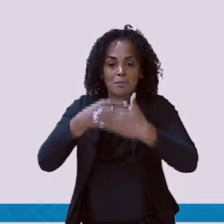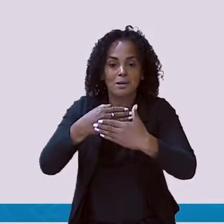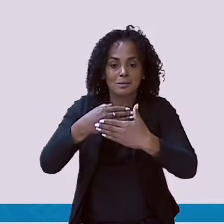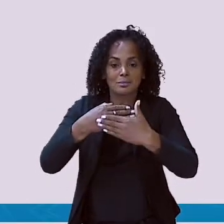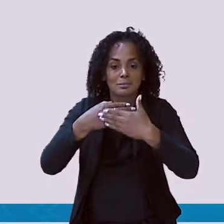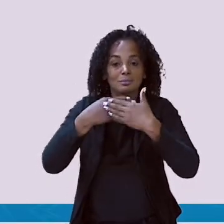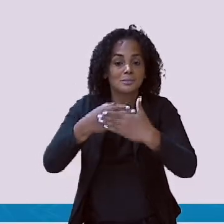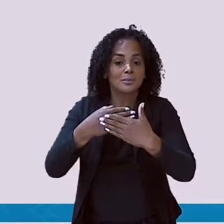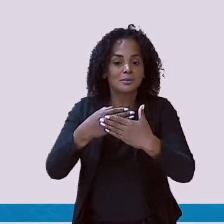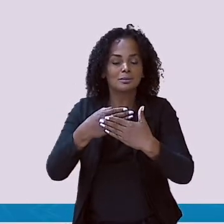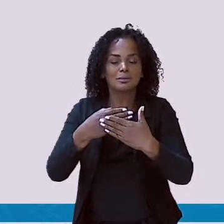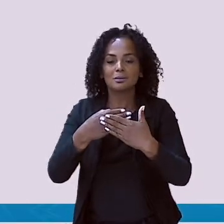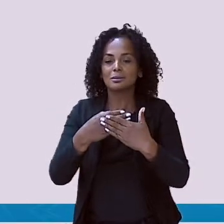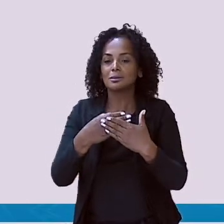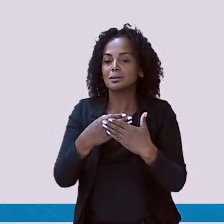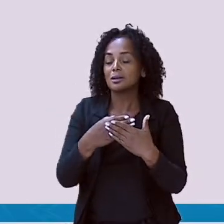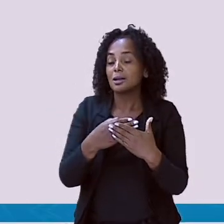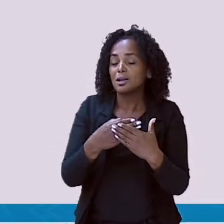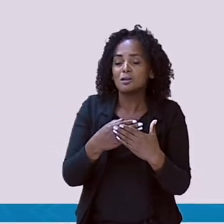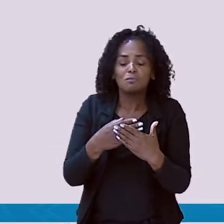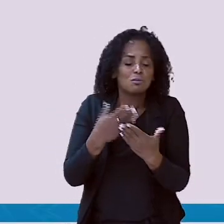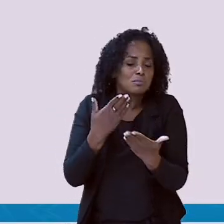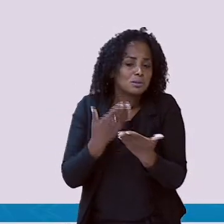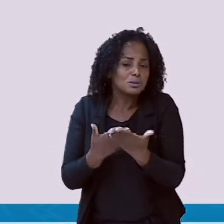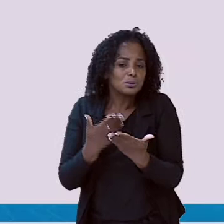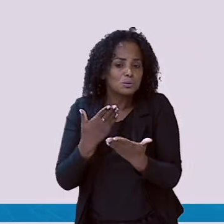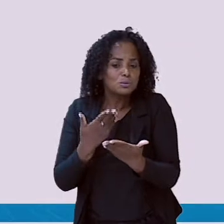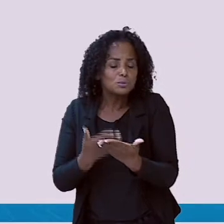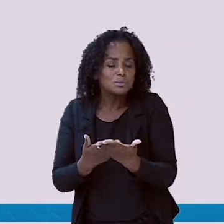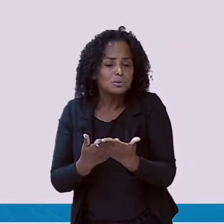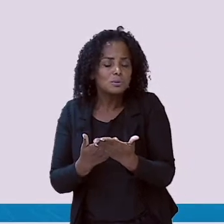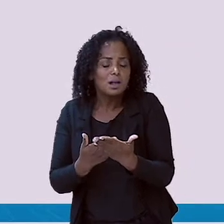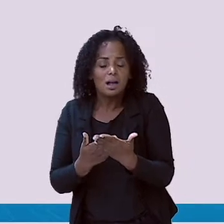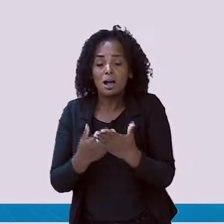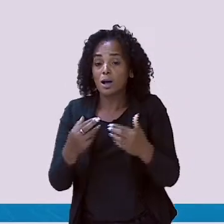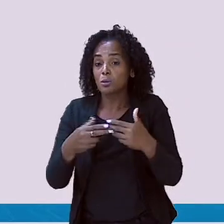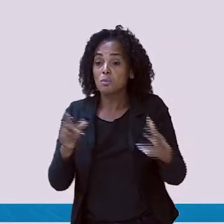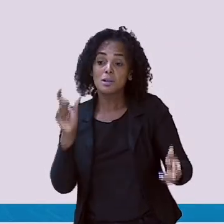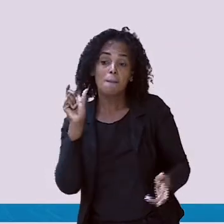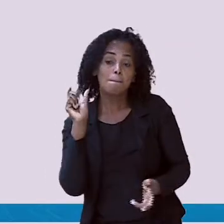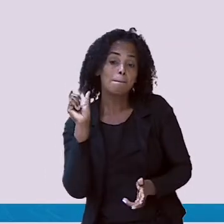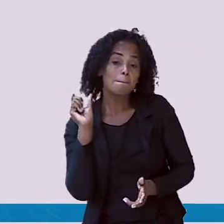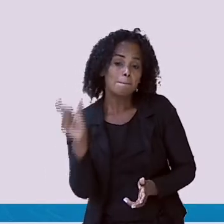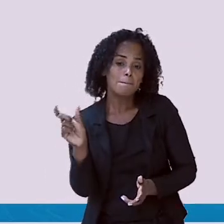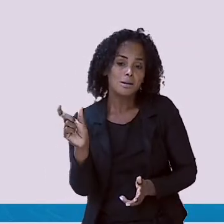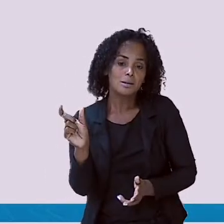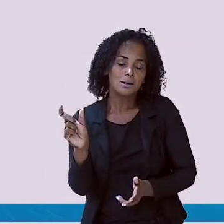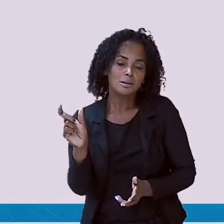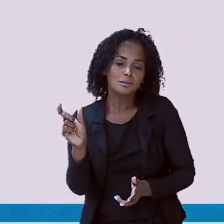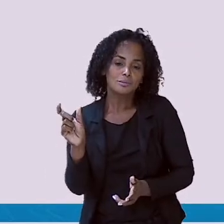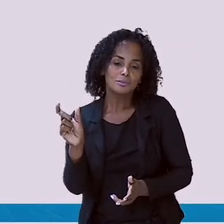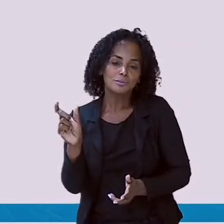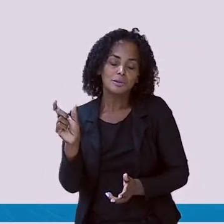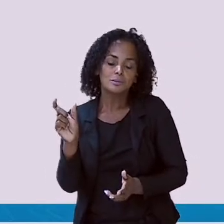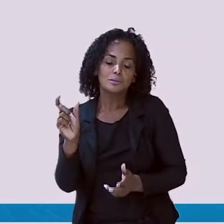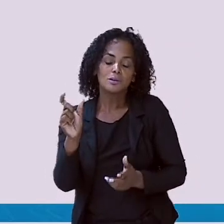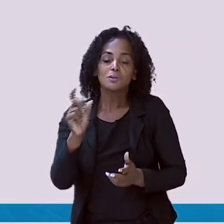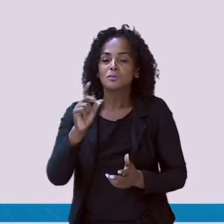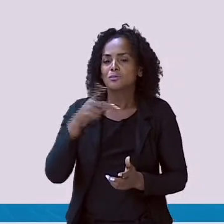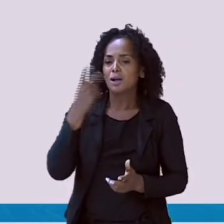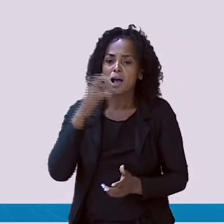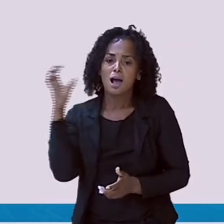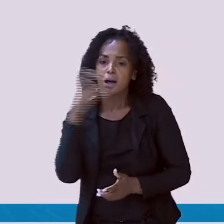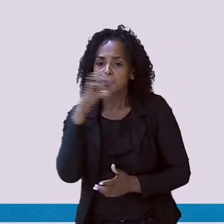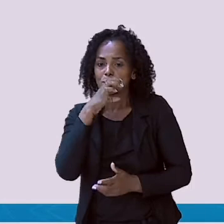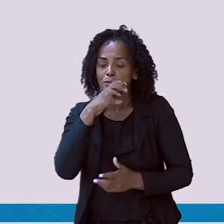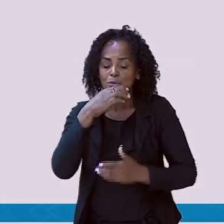-língua. Viram só? E nós vamos trabalhar algumas palavras do nosso trava-língua. Vamos juntos